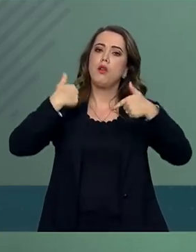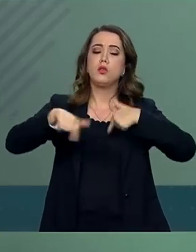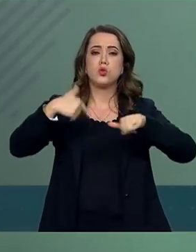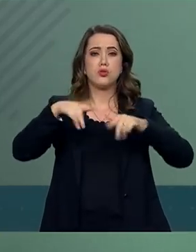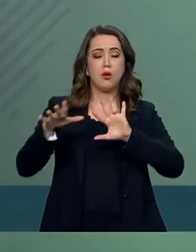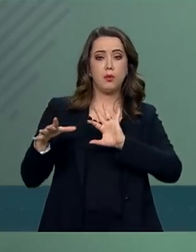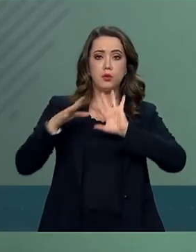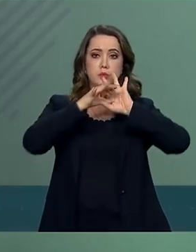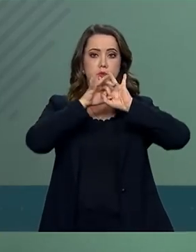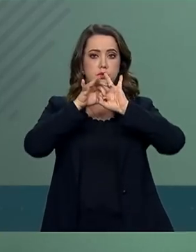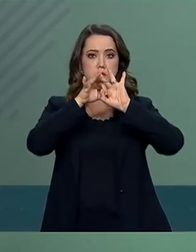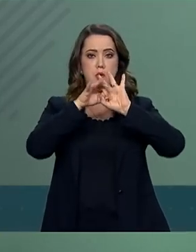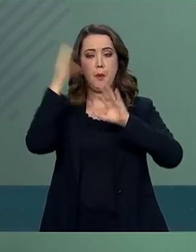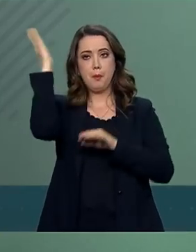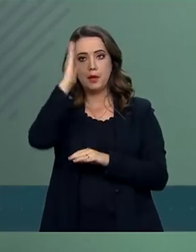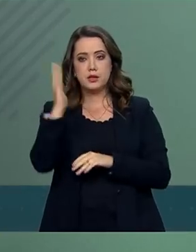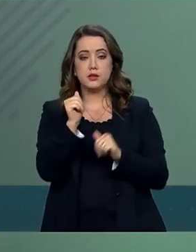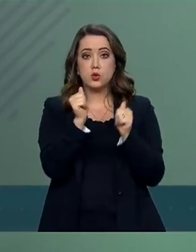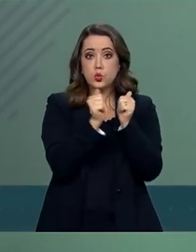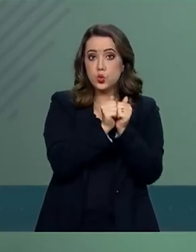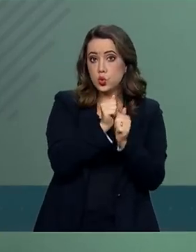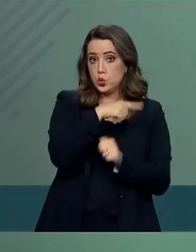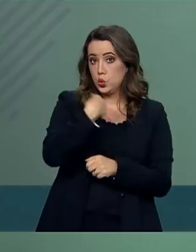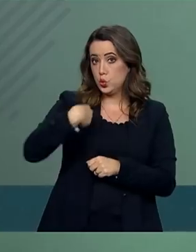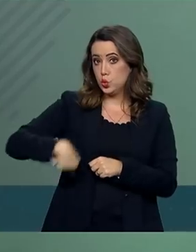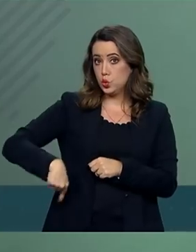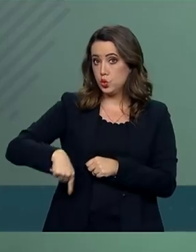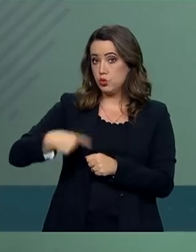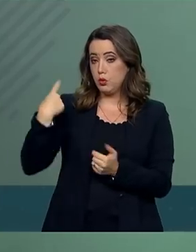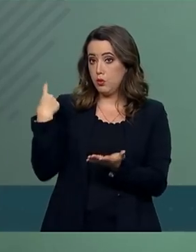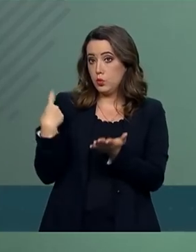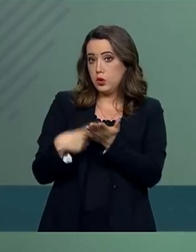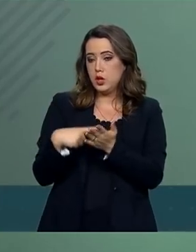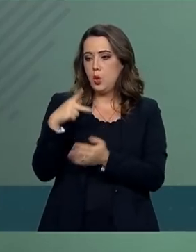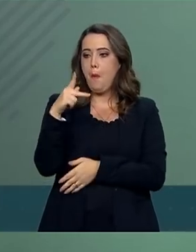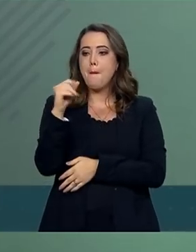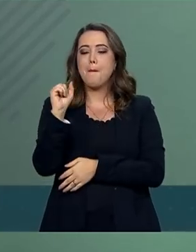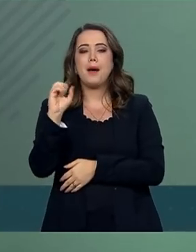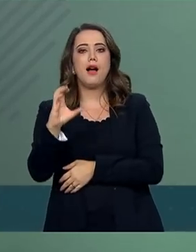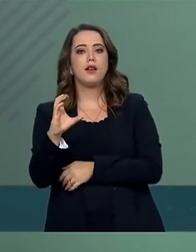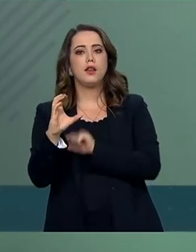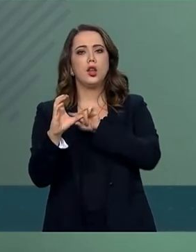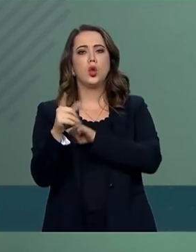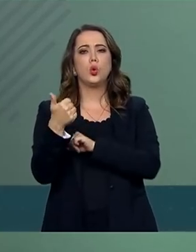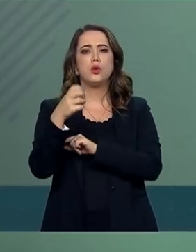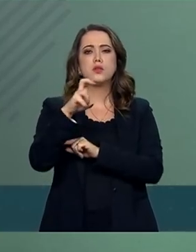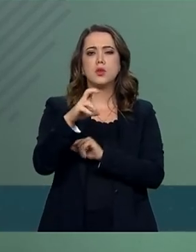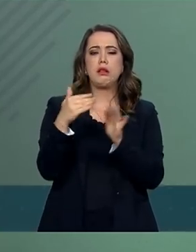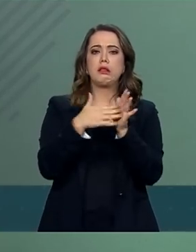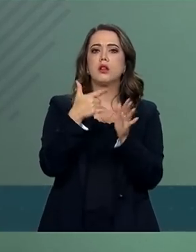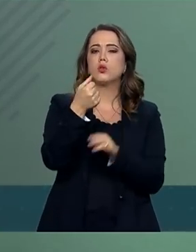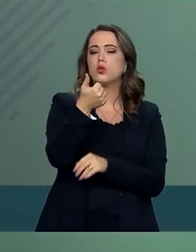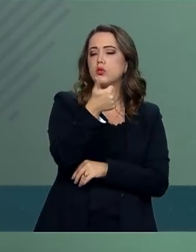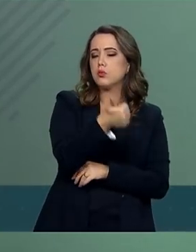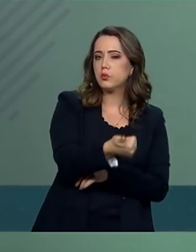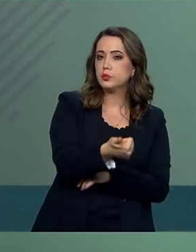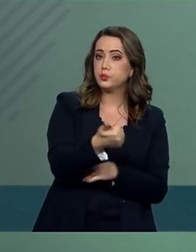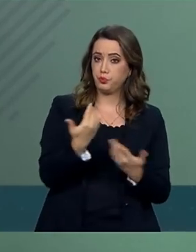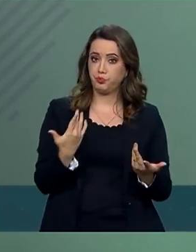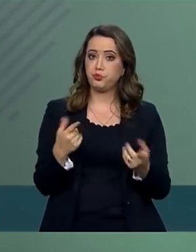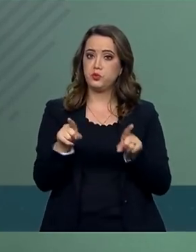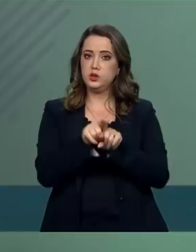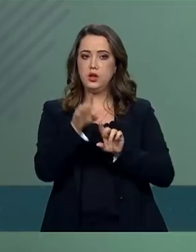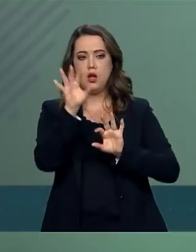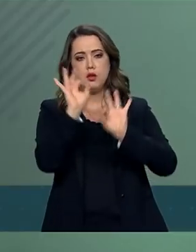conjunto Brasil-China, PAC, 2015-2021, e do